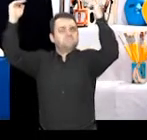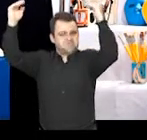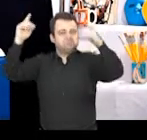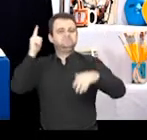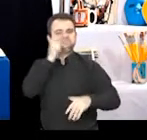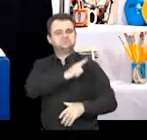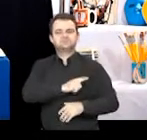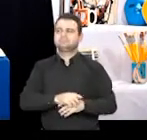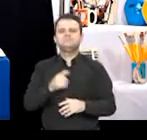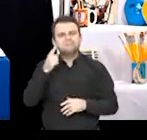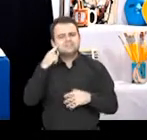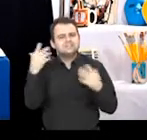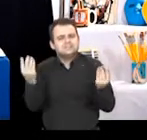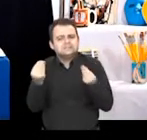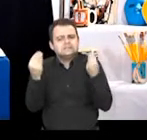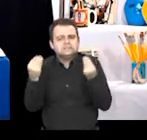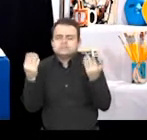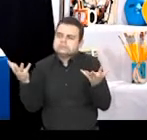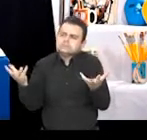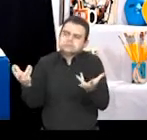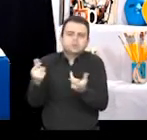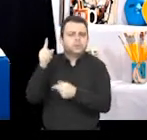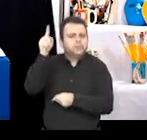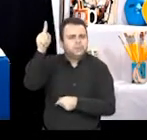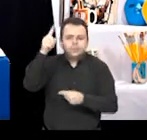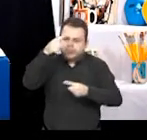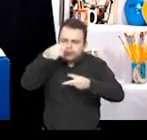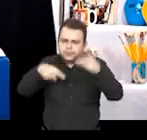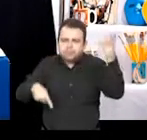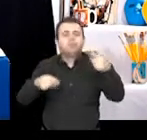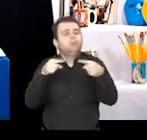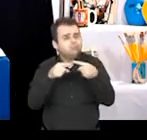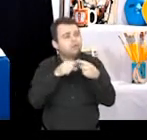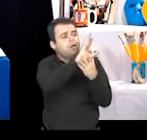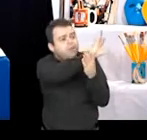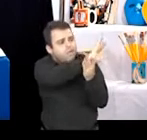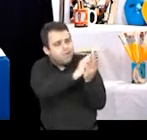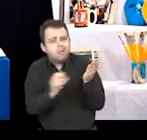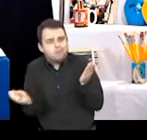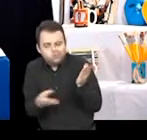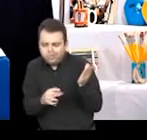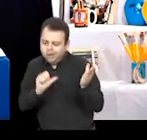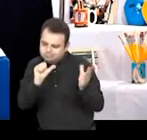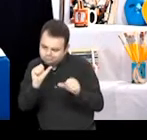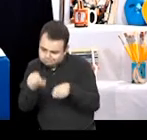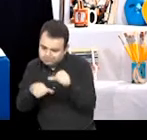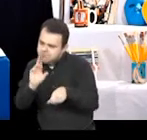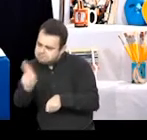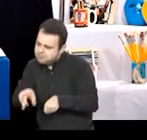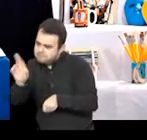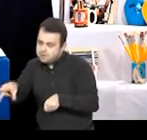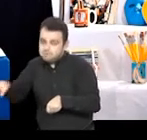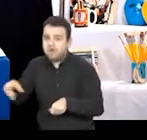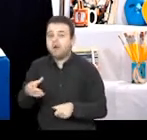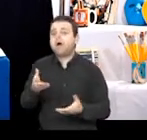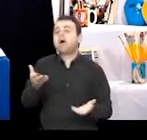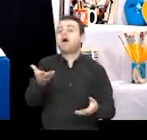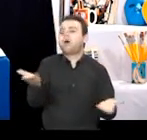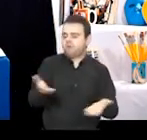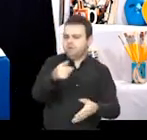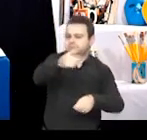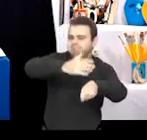Percebe então a riqueza e as possibilidades de uma releitura? Agora é sua vez. Sugiro que você crie